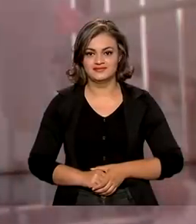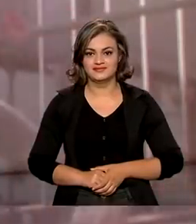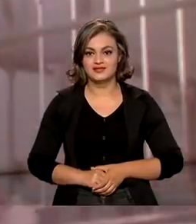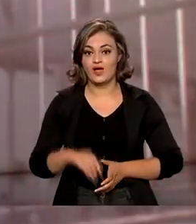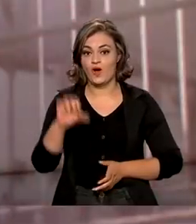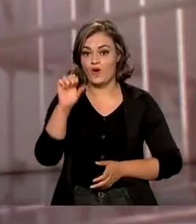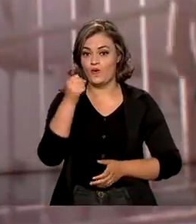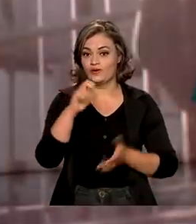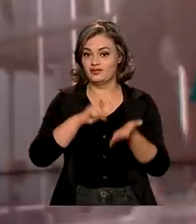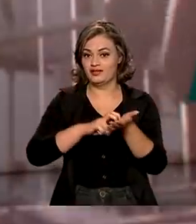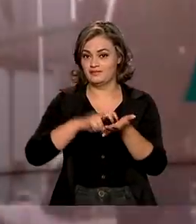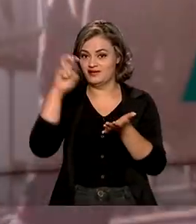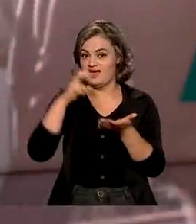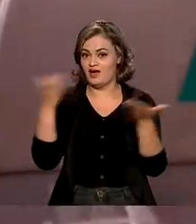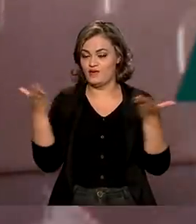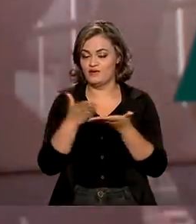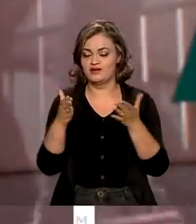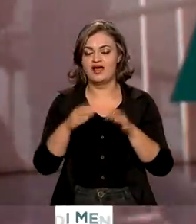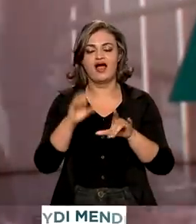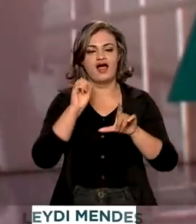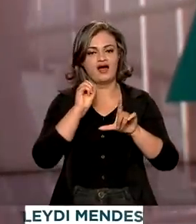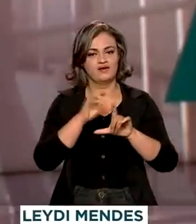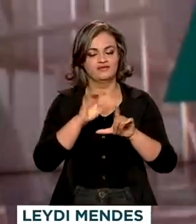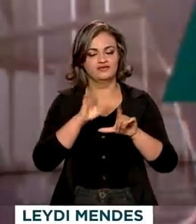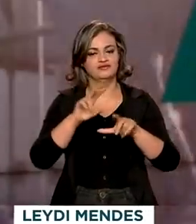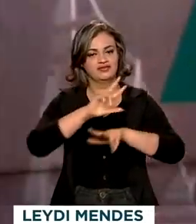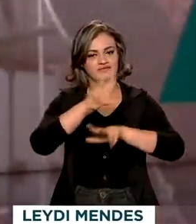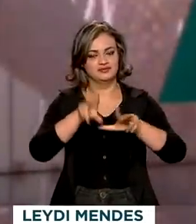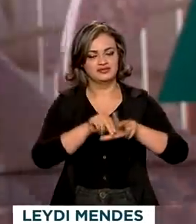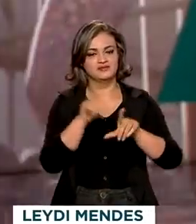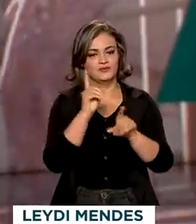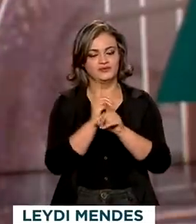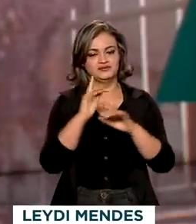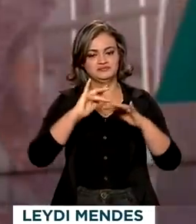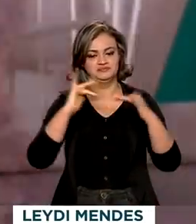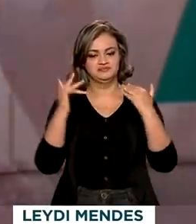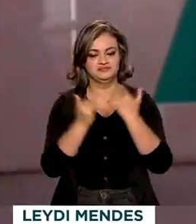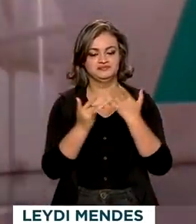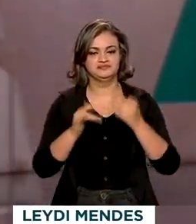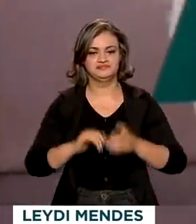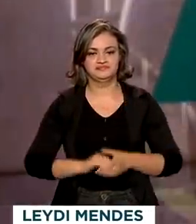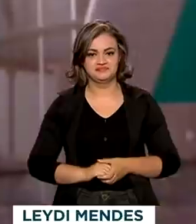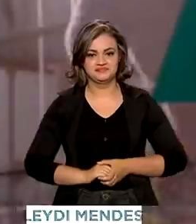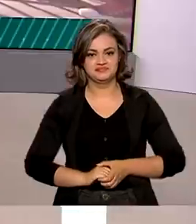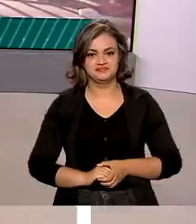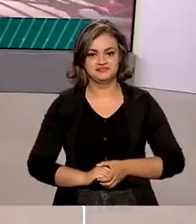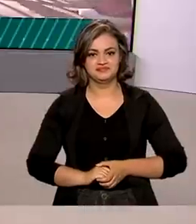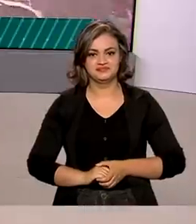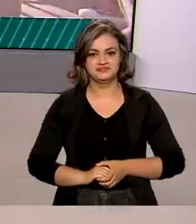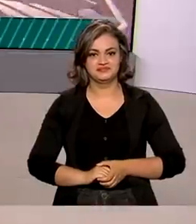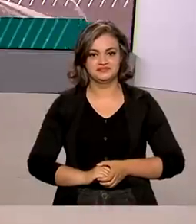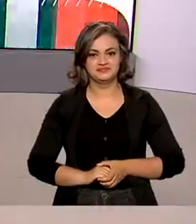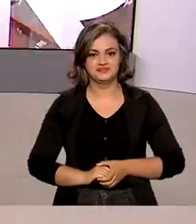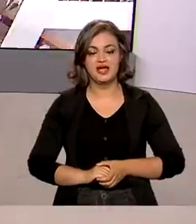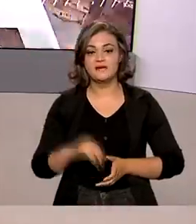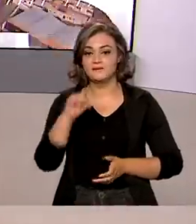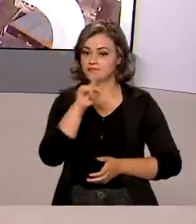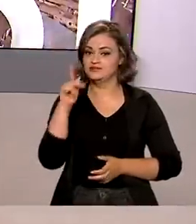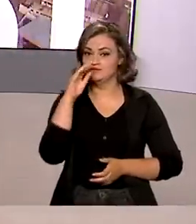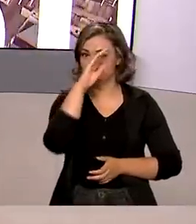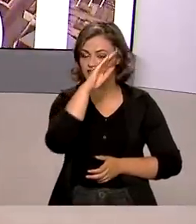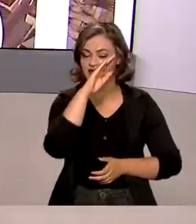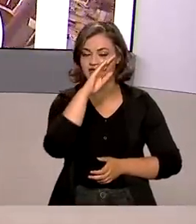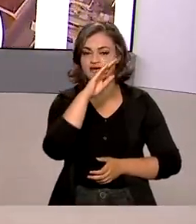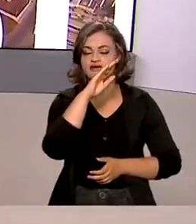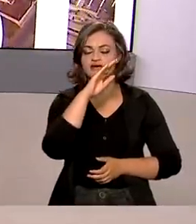Oito horas da manhã agora. Nós estamos ao vivo pela TV Brasil e também redes sociais. O presidente Jair